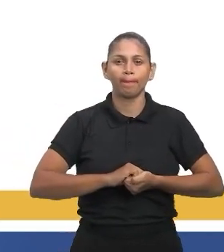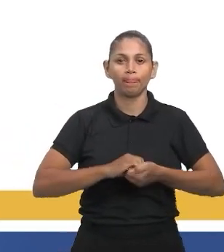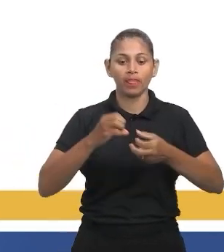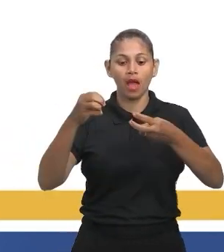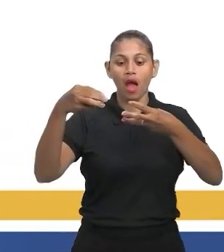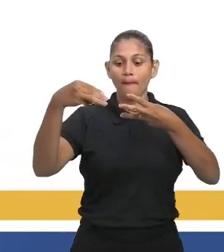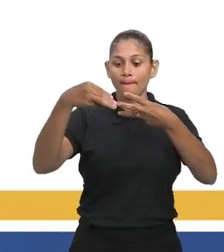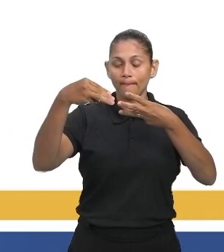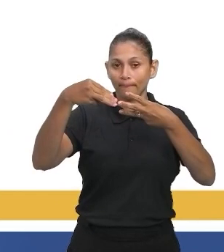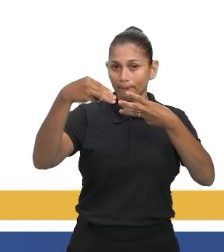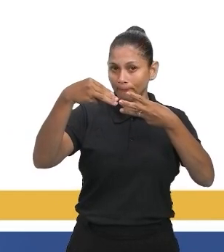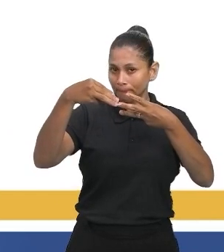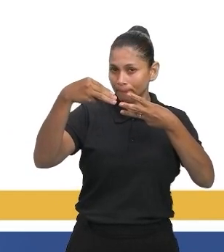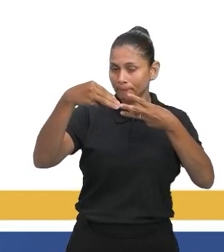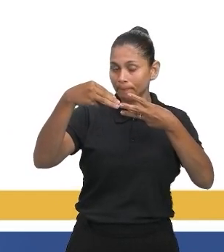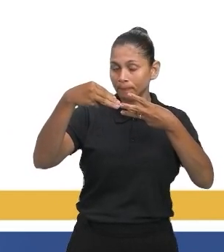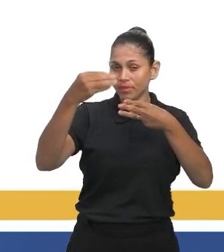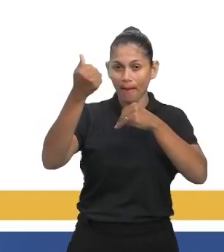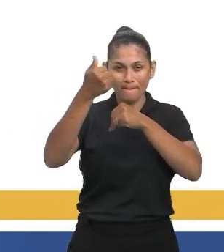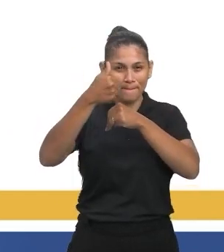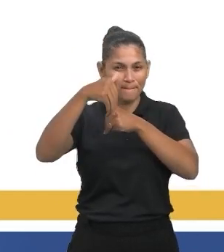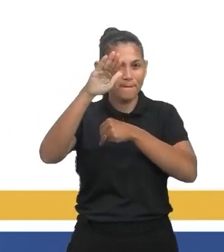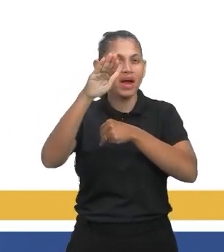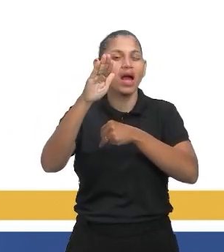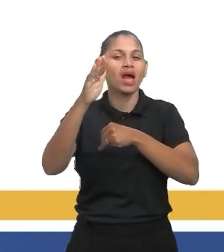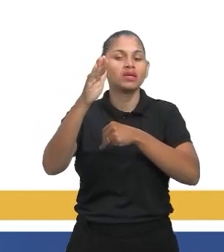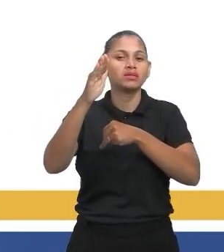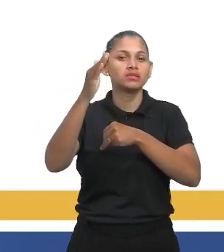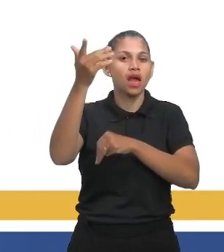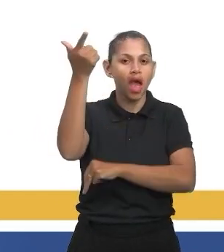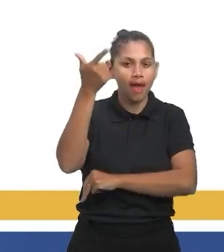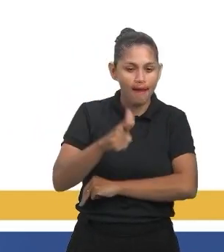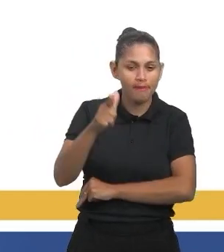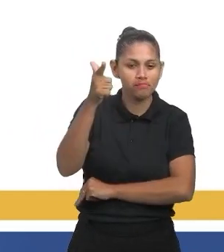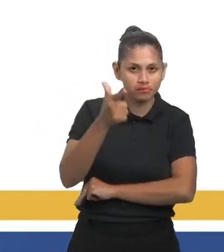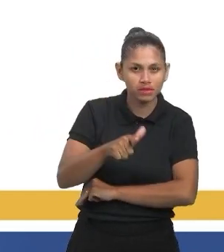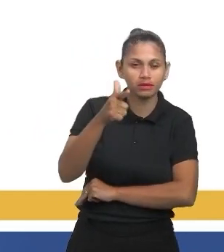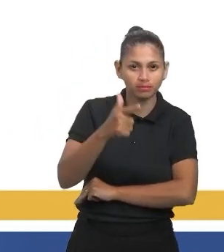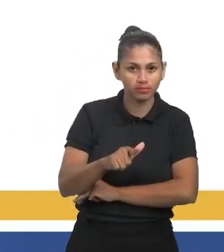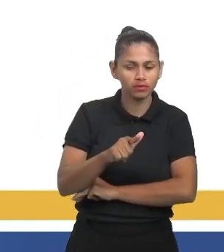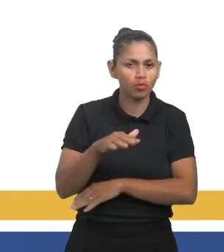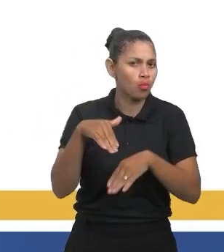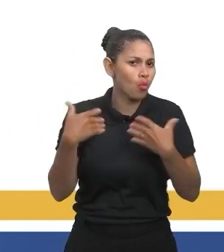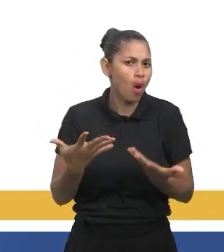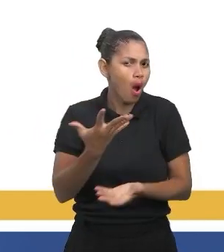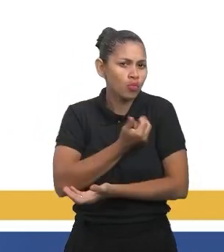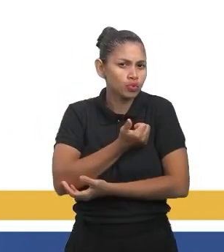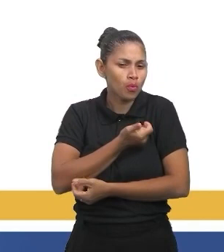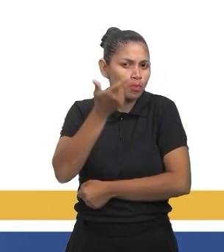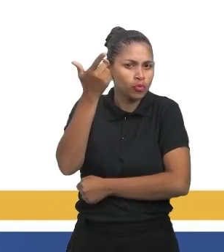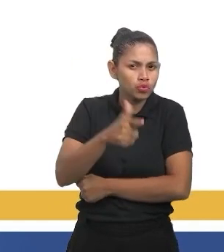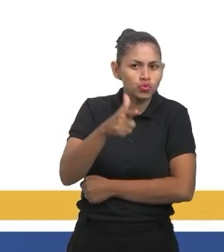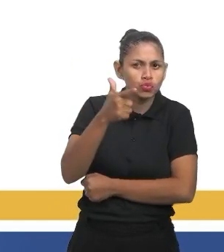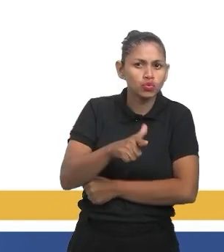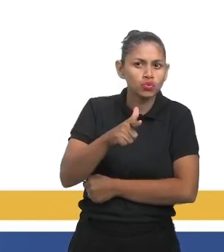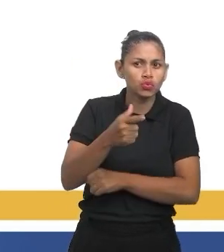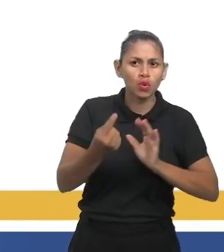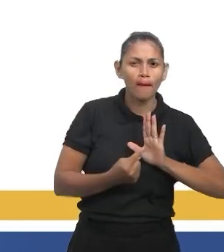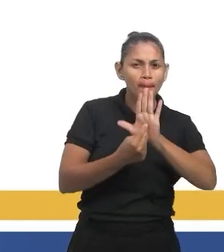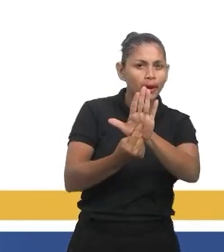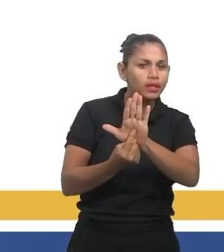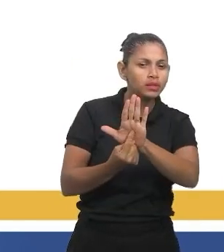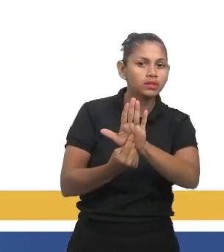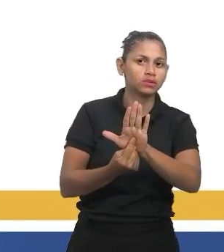mais se repete? Ah, lembra, professor? Qual é aquele número que mais se repete aqui, analisando o gráfico? Ah, eu